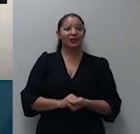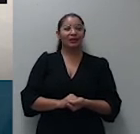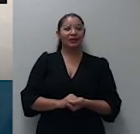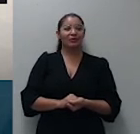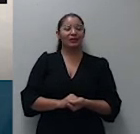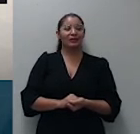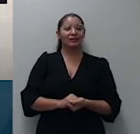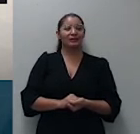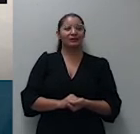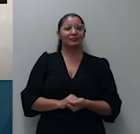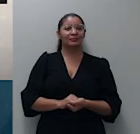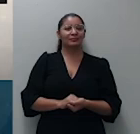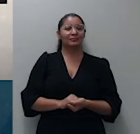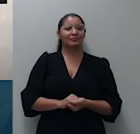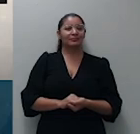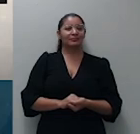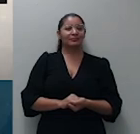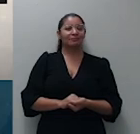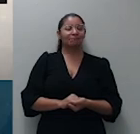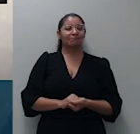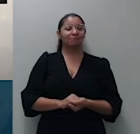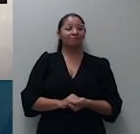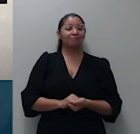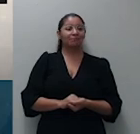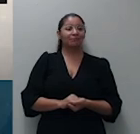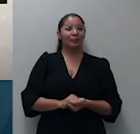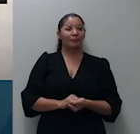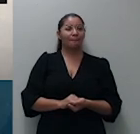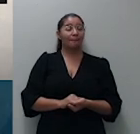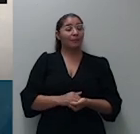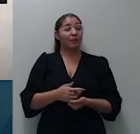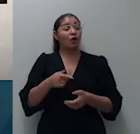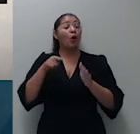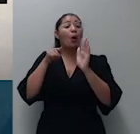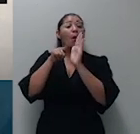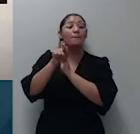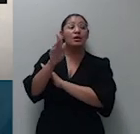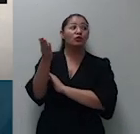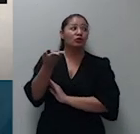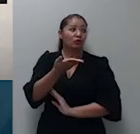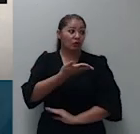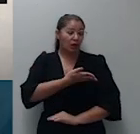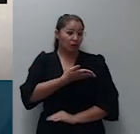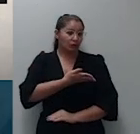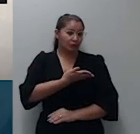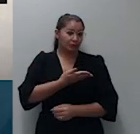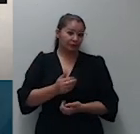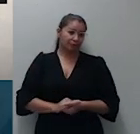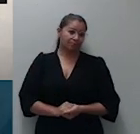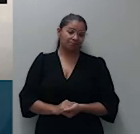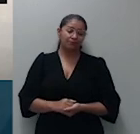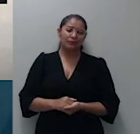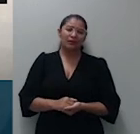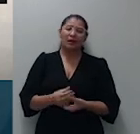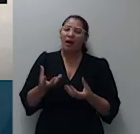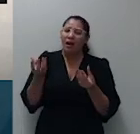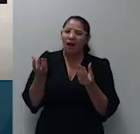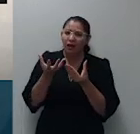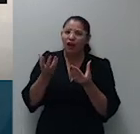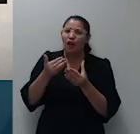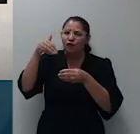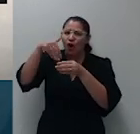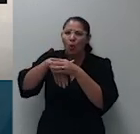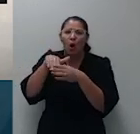de vista indago-se os colegas desejam votar ou aguardam a vista